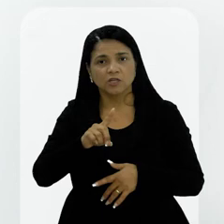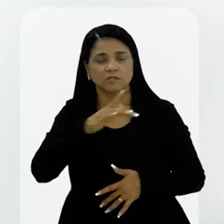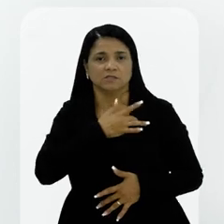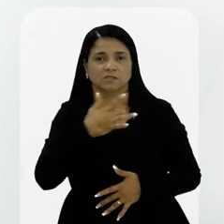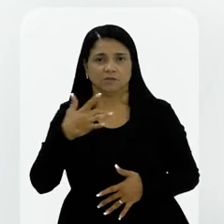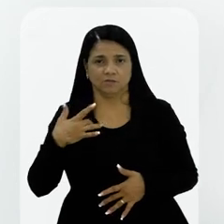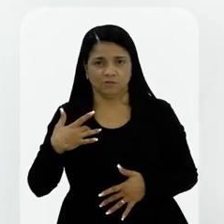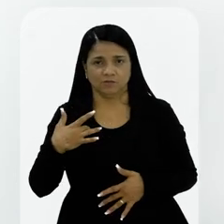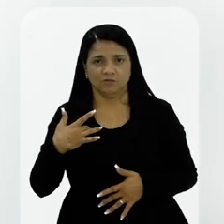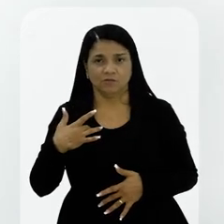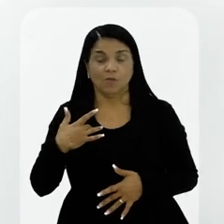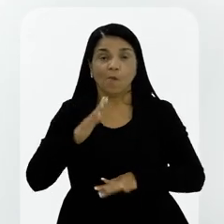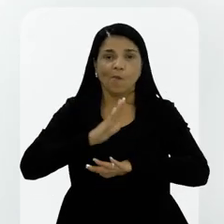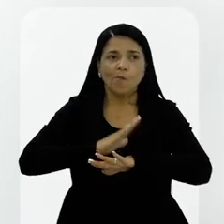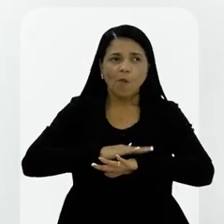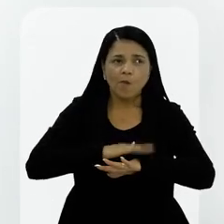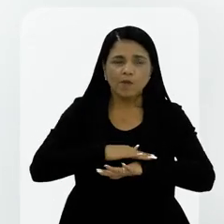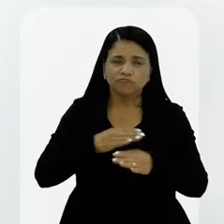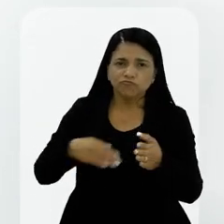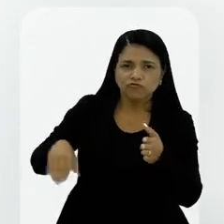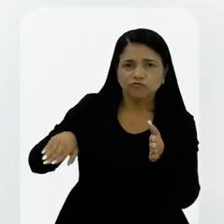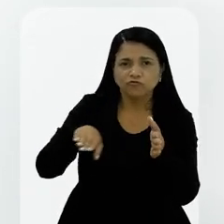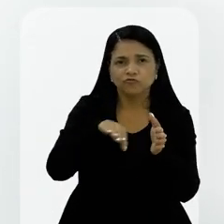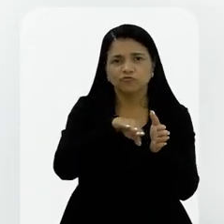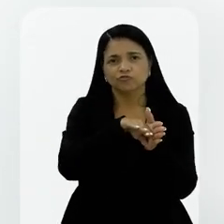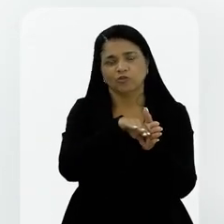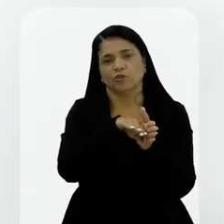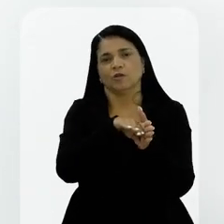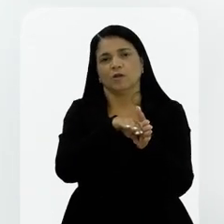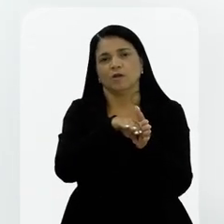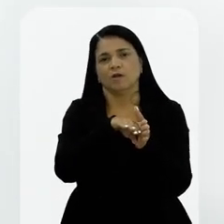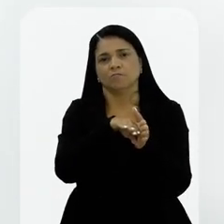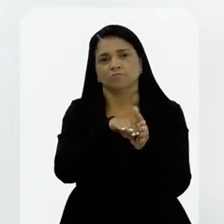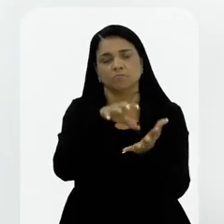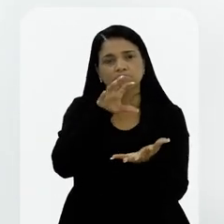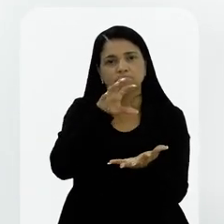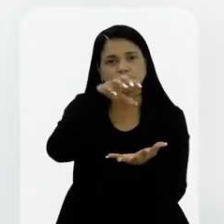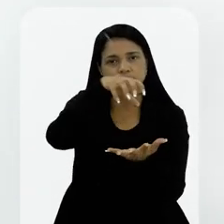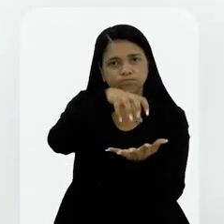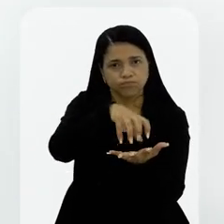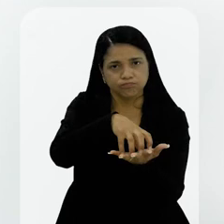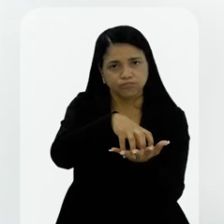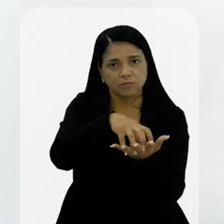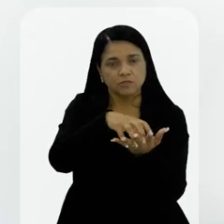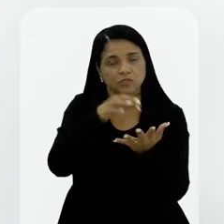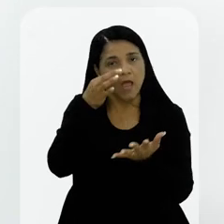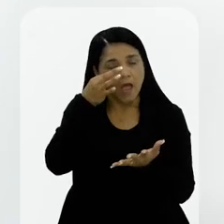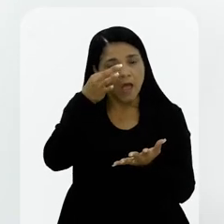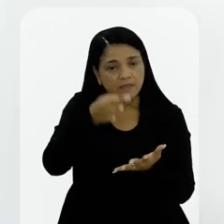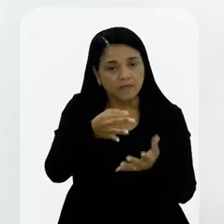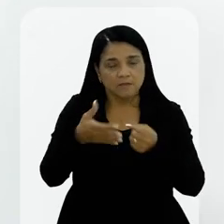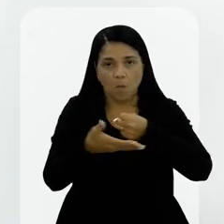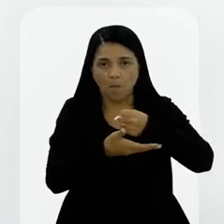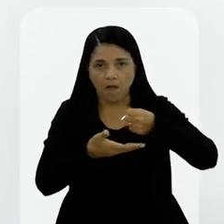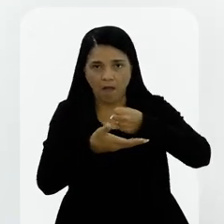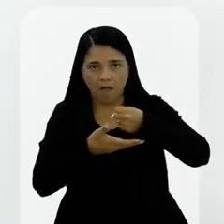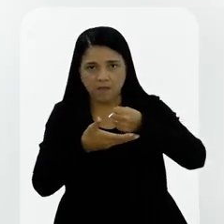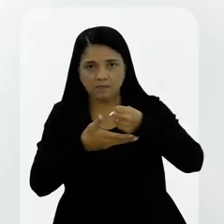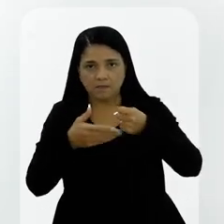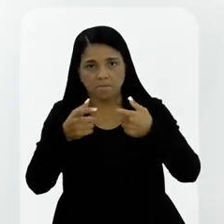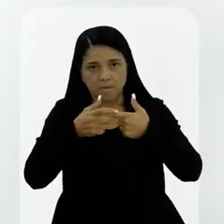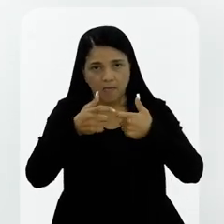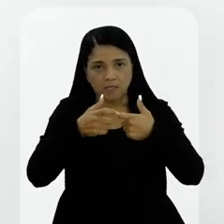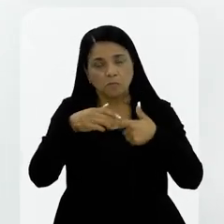direito à saúde. que vai desde o momento em que a gente chega a uma unidade de atenção básica e